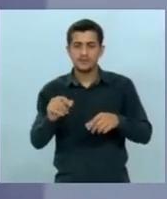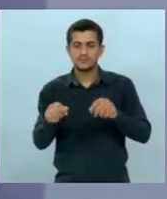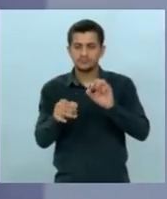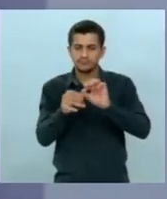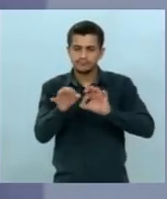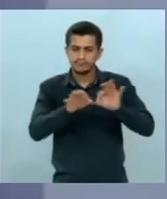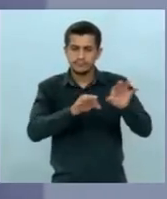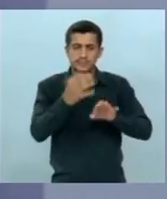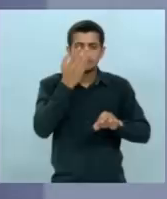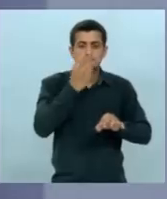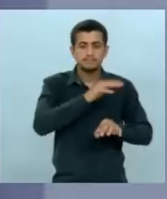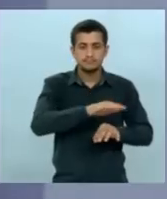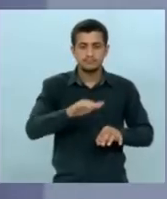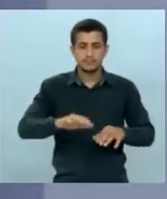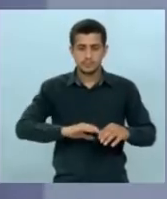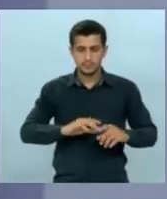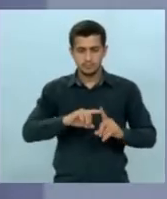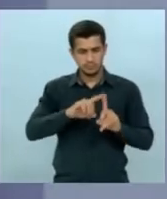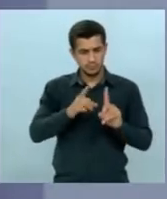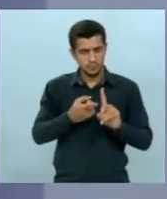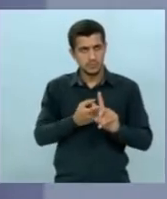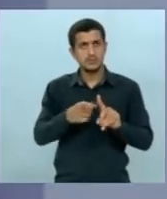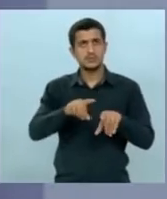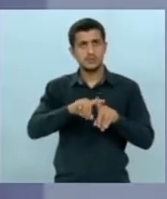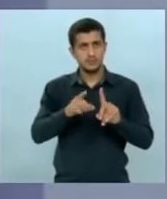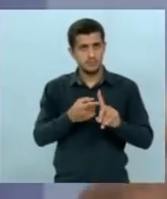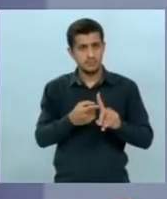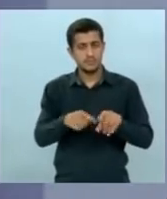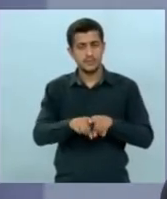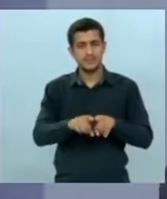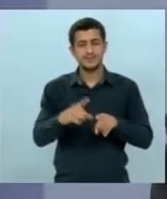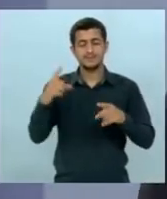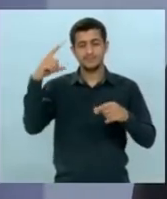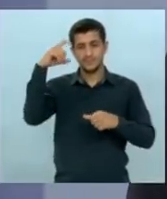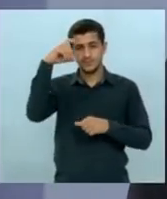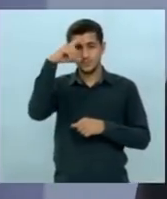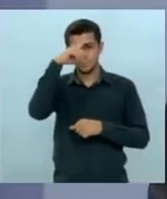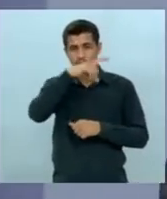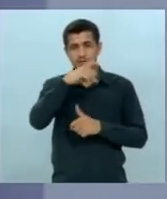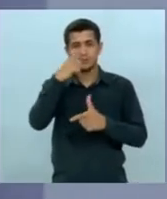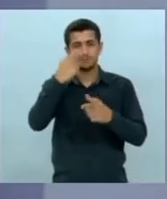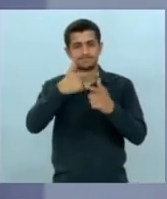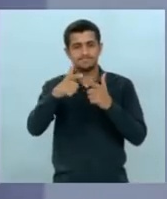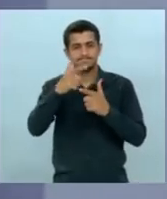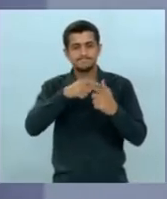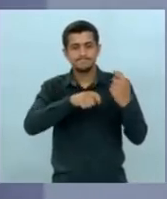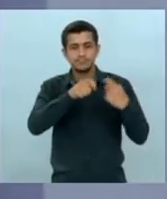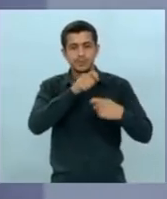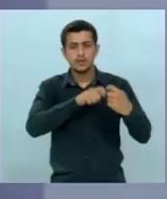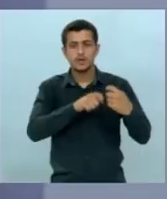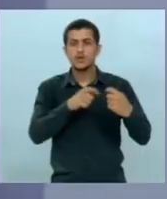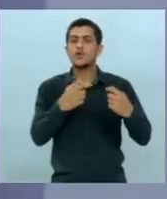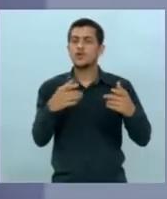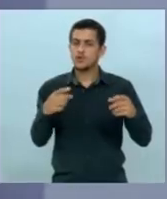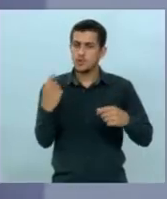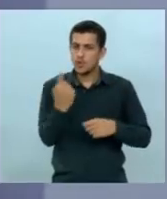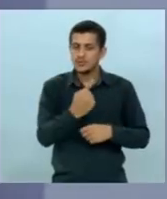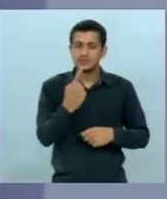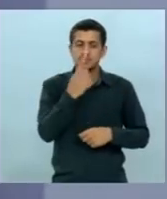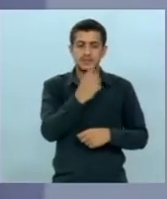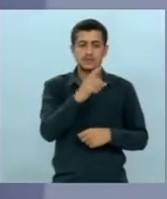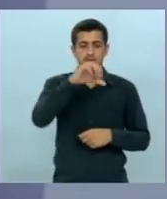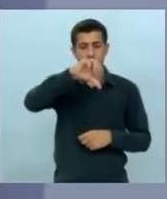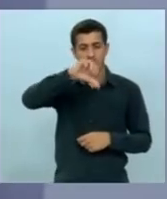e mais 36 leitos e mesmo na dificuldade e na crise entregamos 197 leitos foi o único